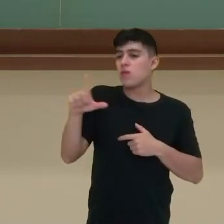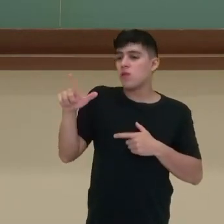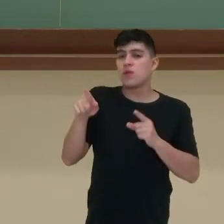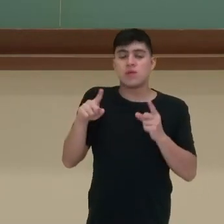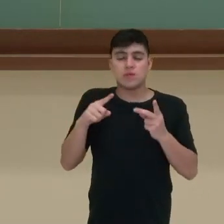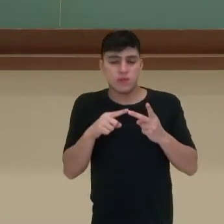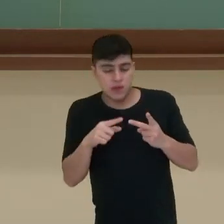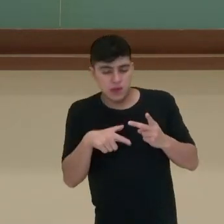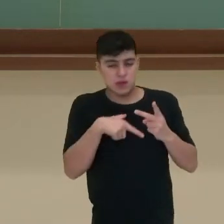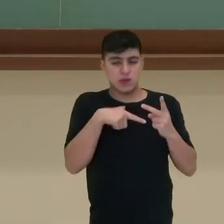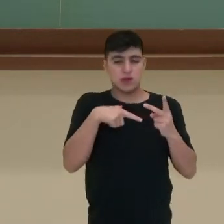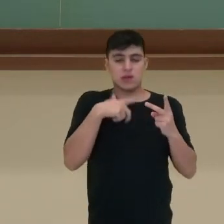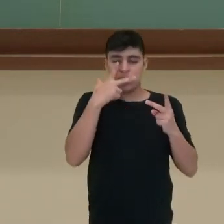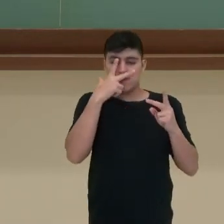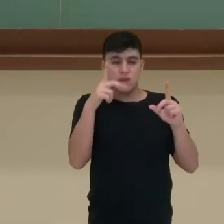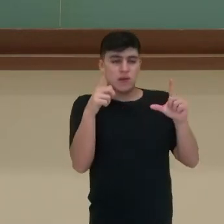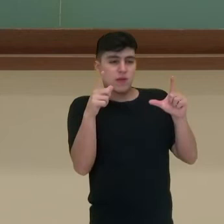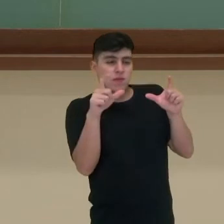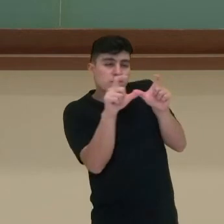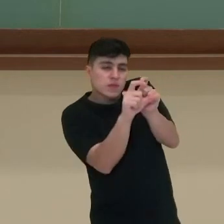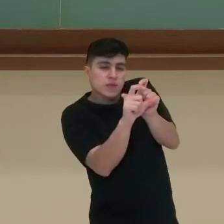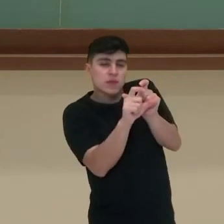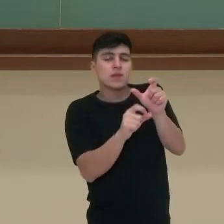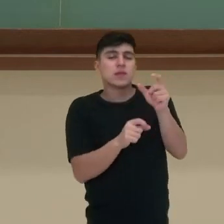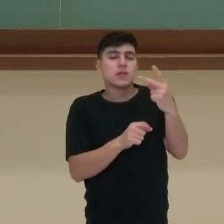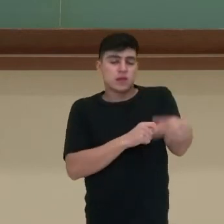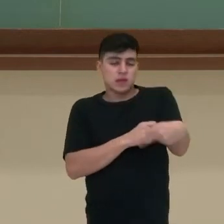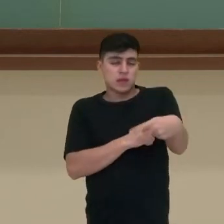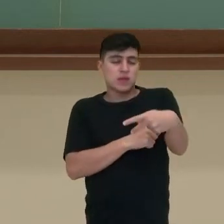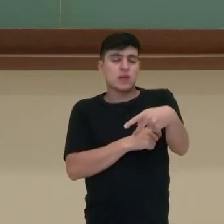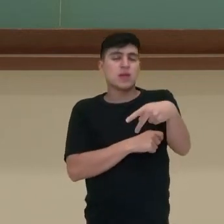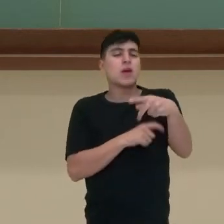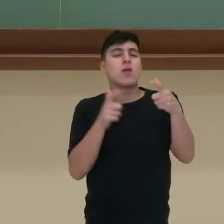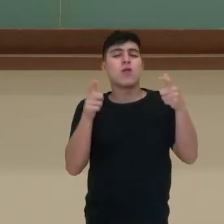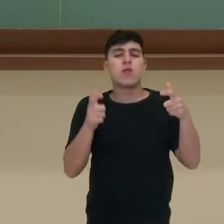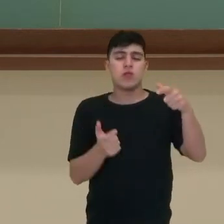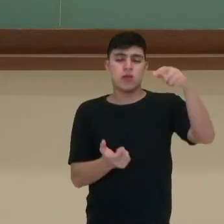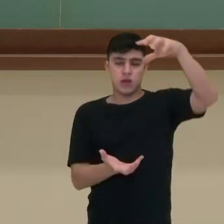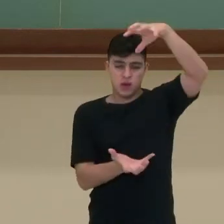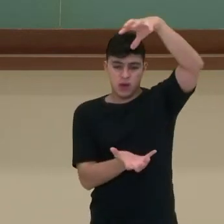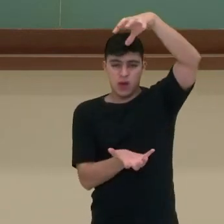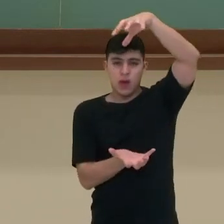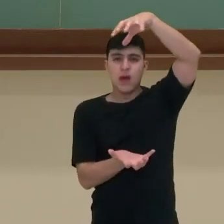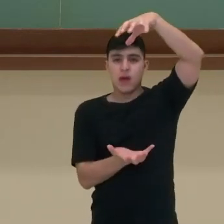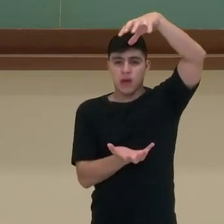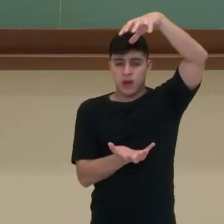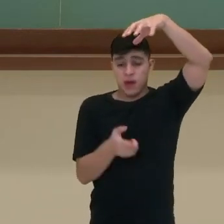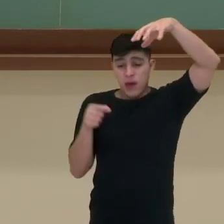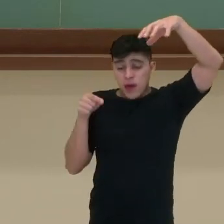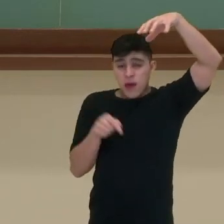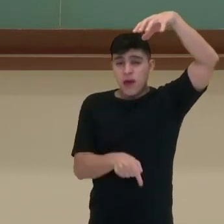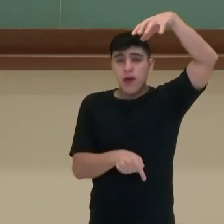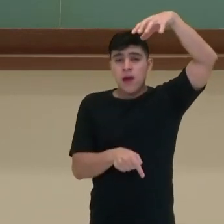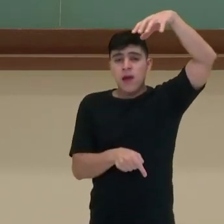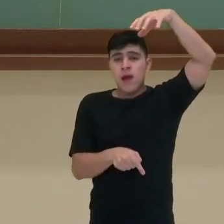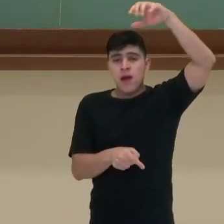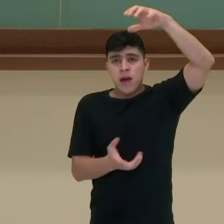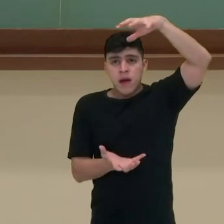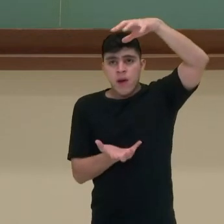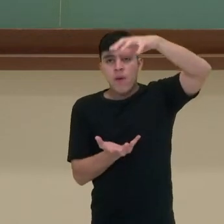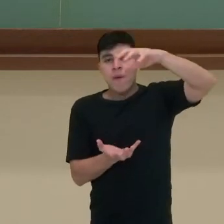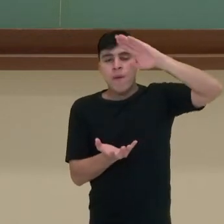também o estreitamento da camada de ozônio no polo norte. A camada de ozônio é fundamental para impedir com que raios